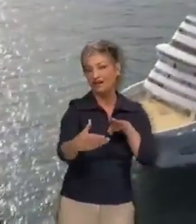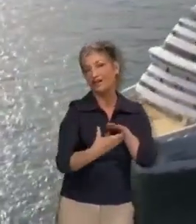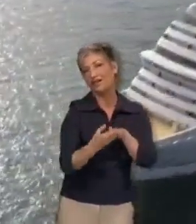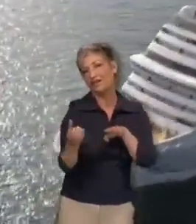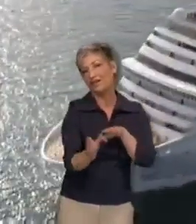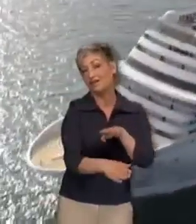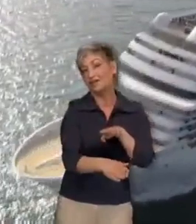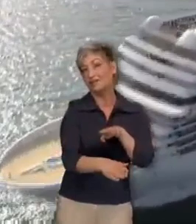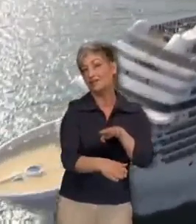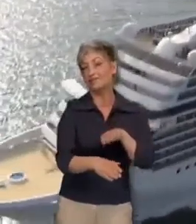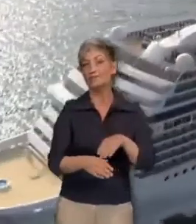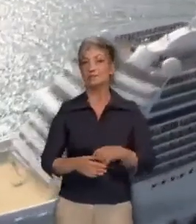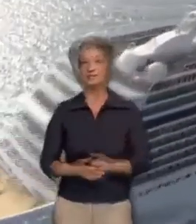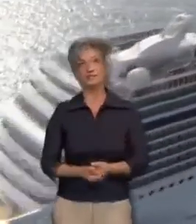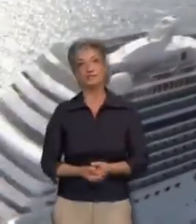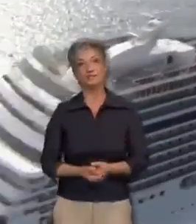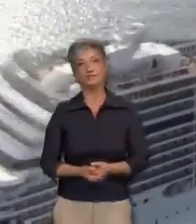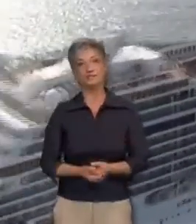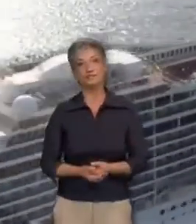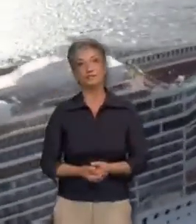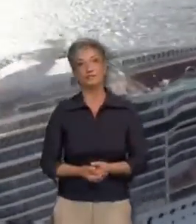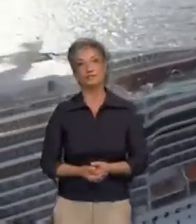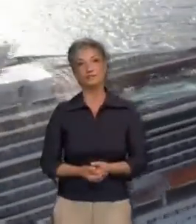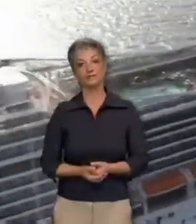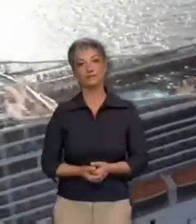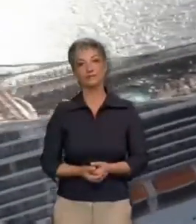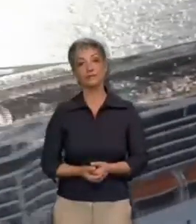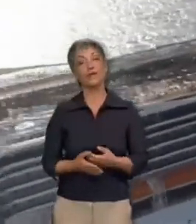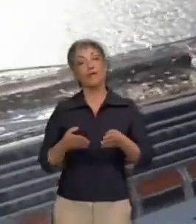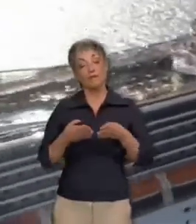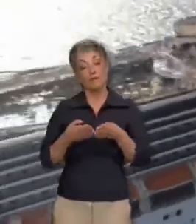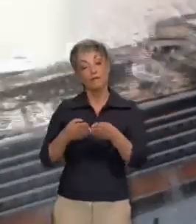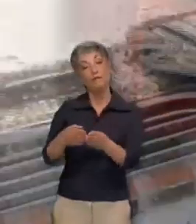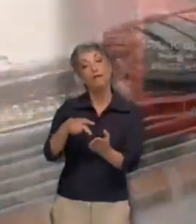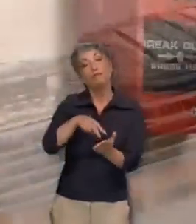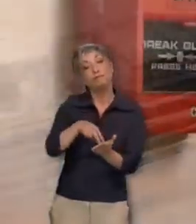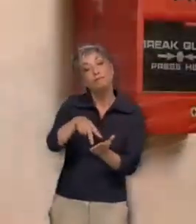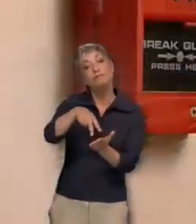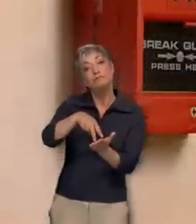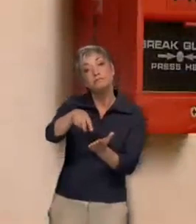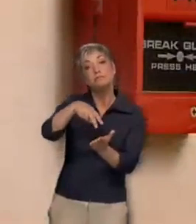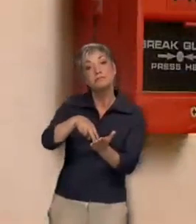Existem outros assuntos relacionados com a segurança para os quais pedimos a sua atenção.